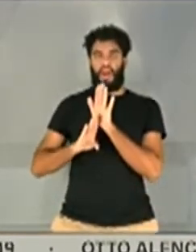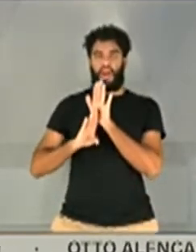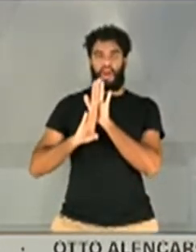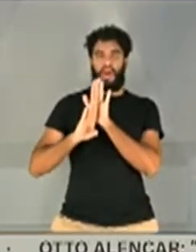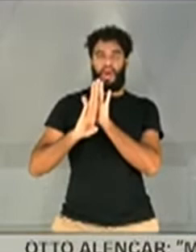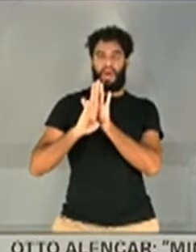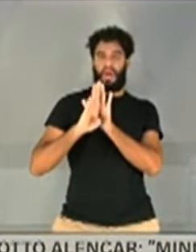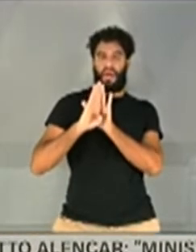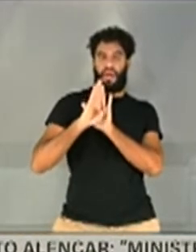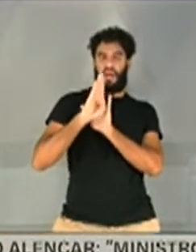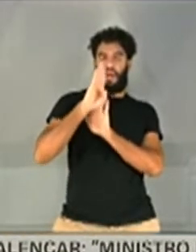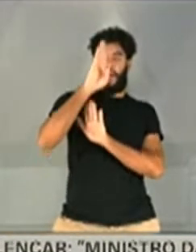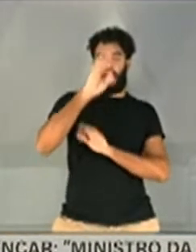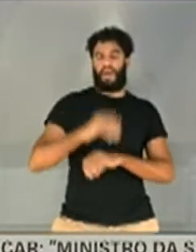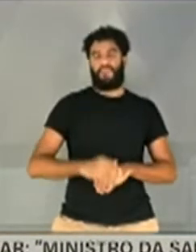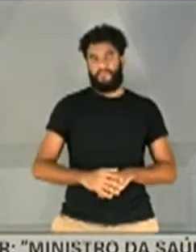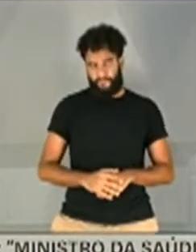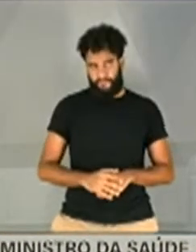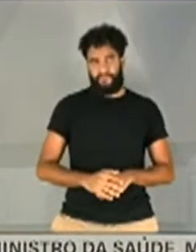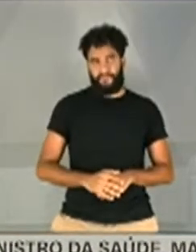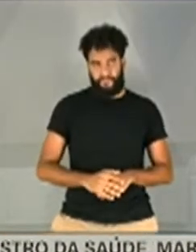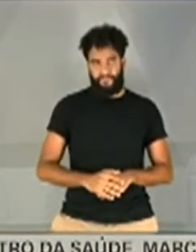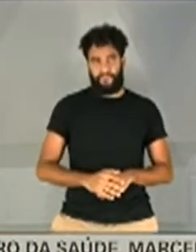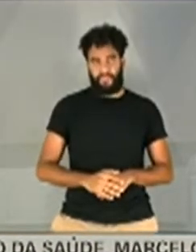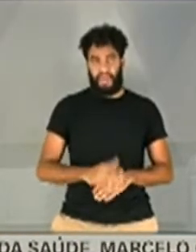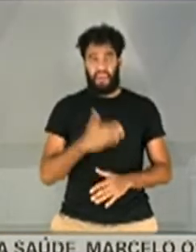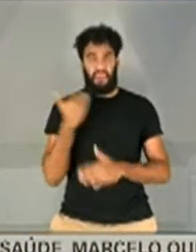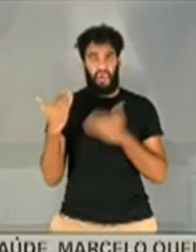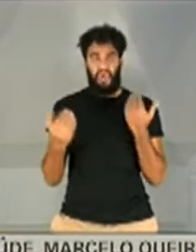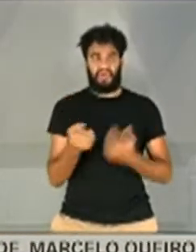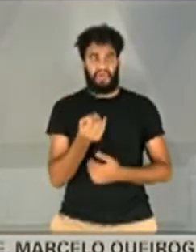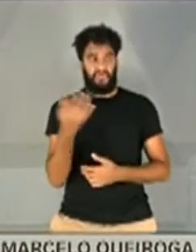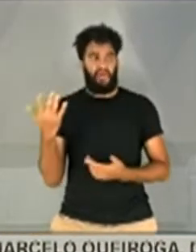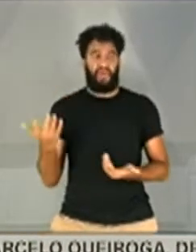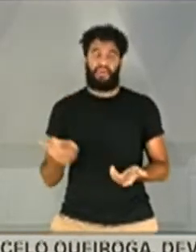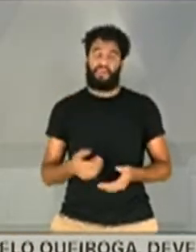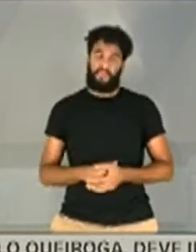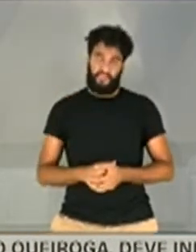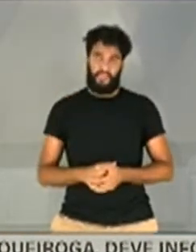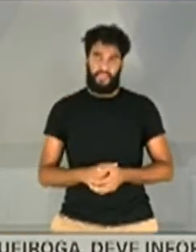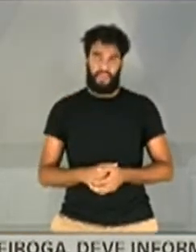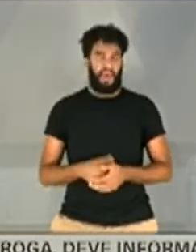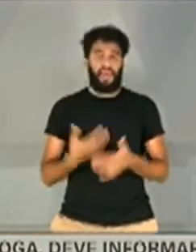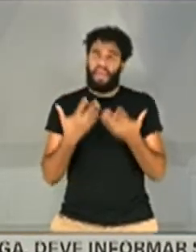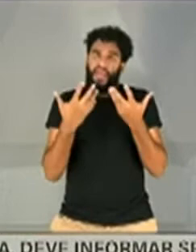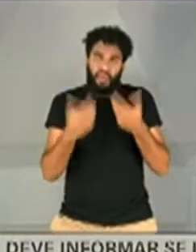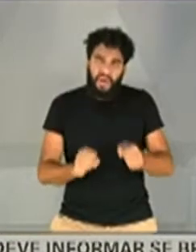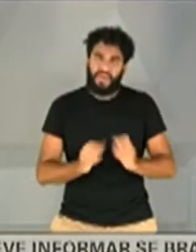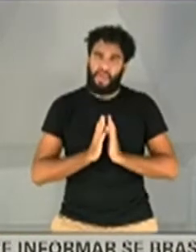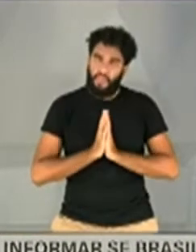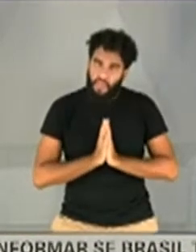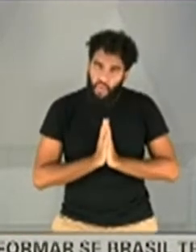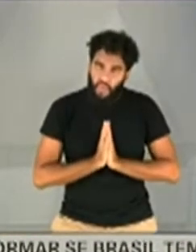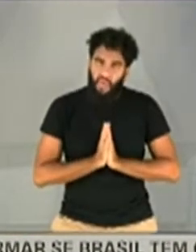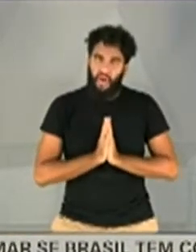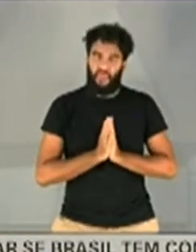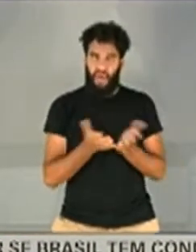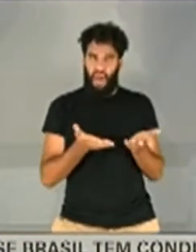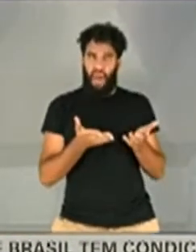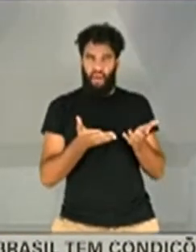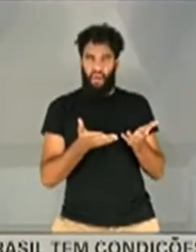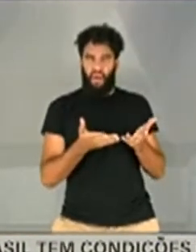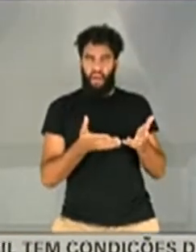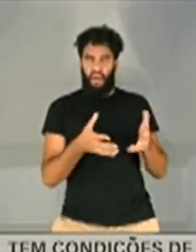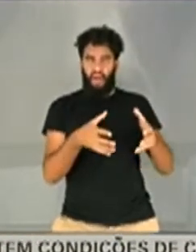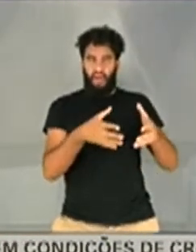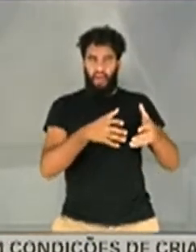segundo país em número de mortes de brasileiros. Não permita entrar em campo nessa Copa América, Neymar,